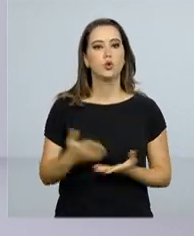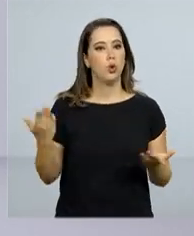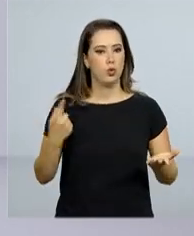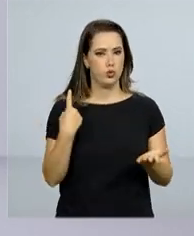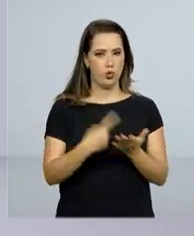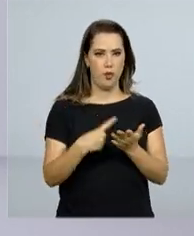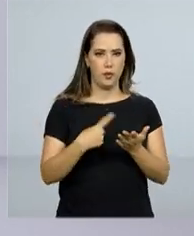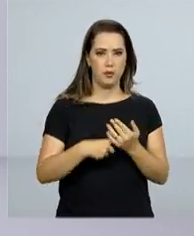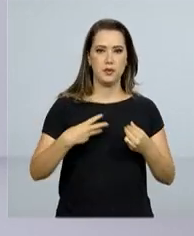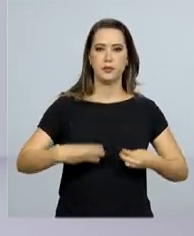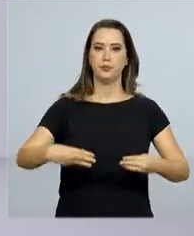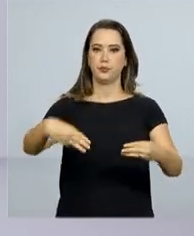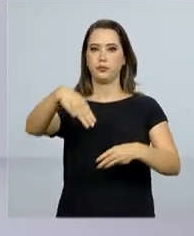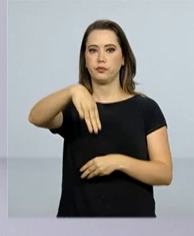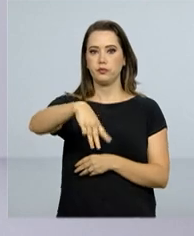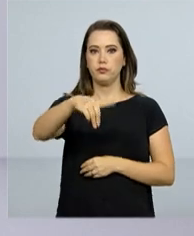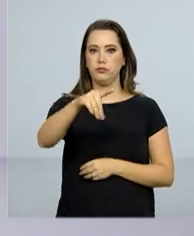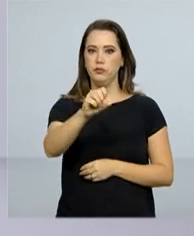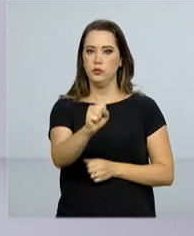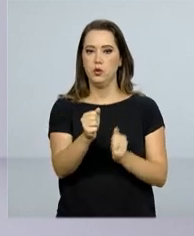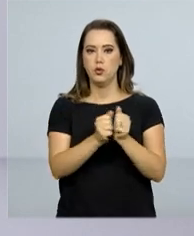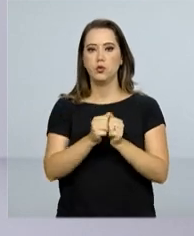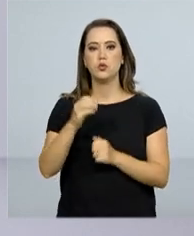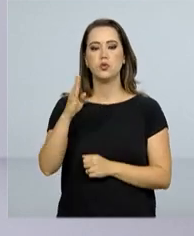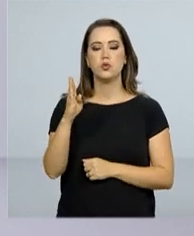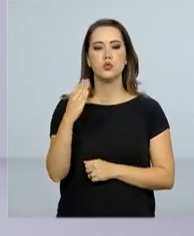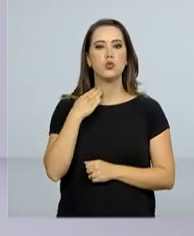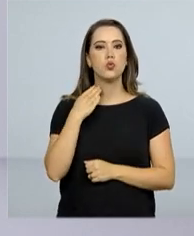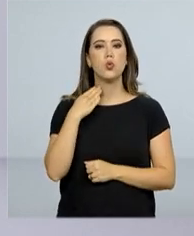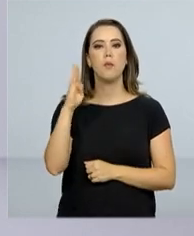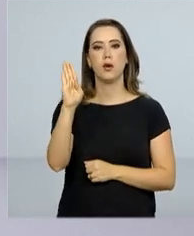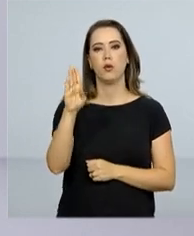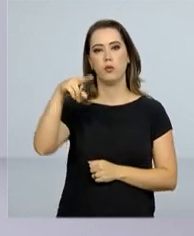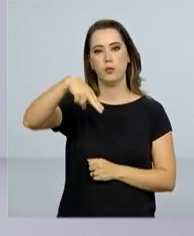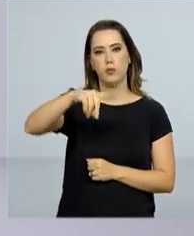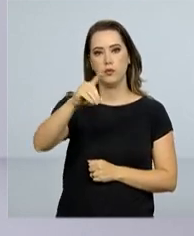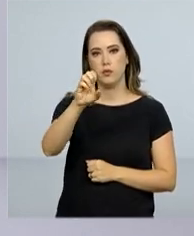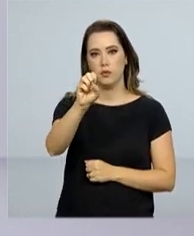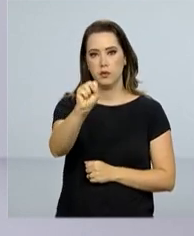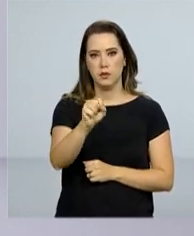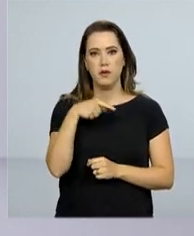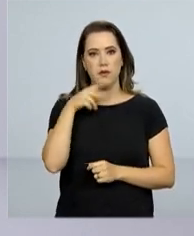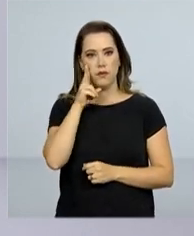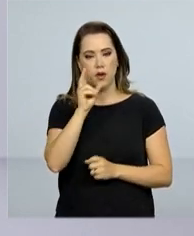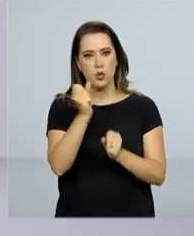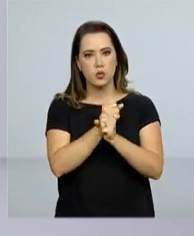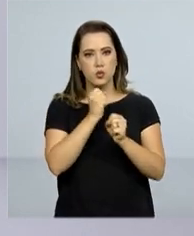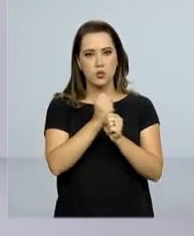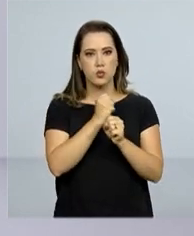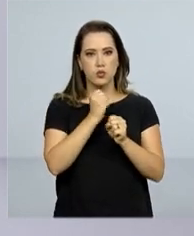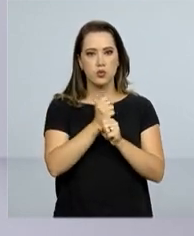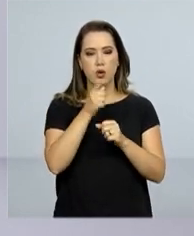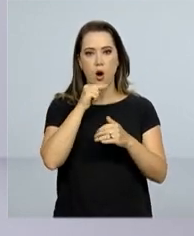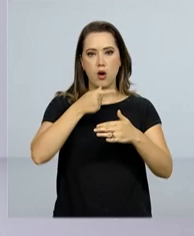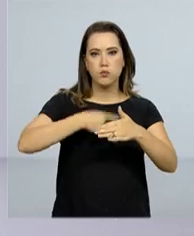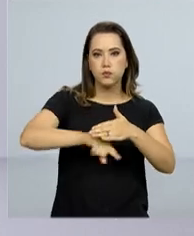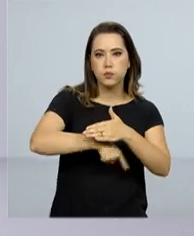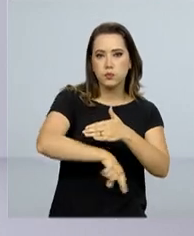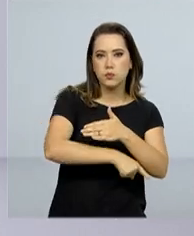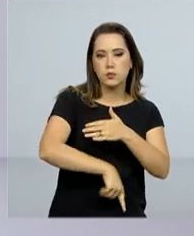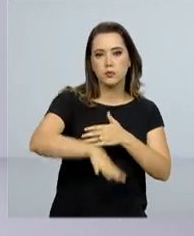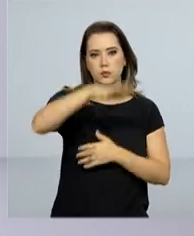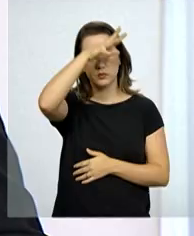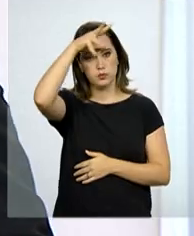entre o Ministério do Desenvolvimento Social e o BNDES prevê a construção de cisternas em reservas extrativistas da